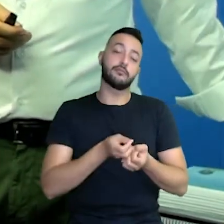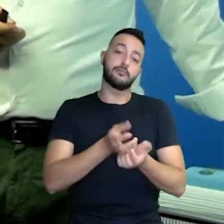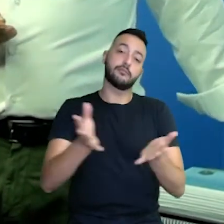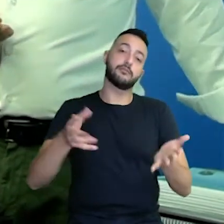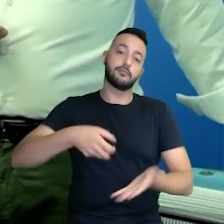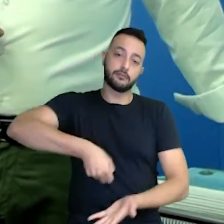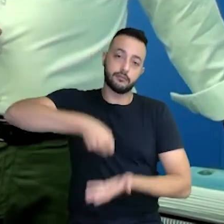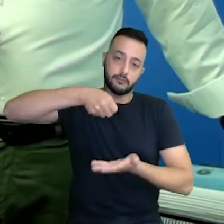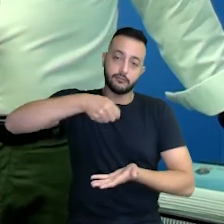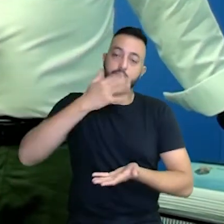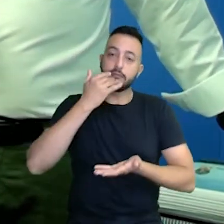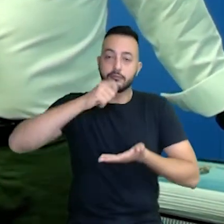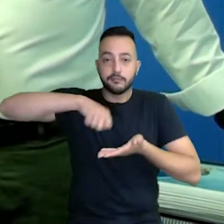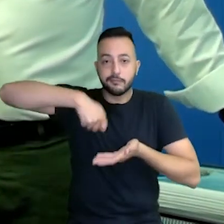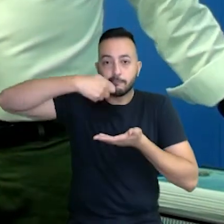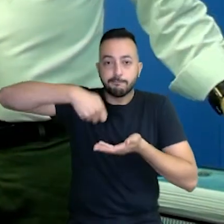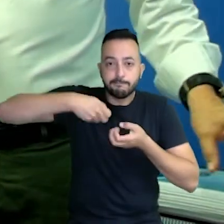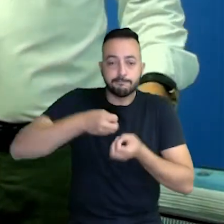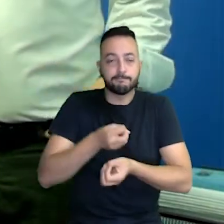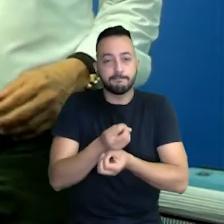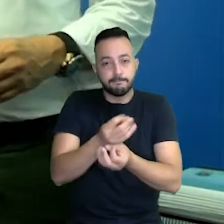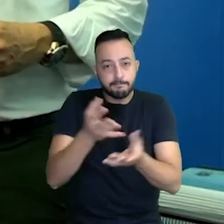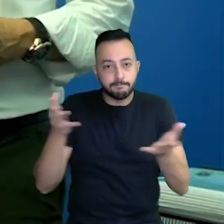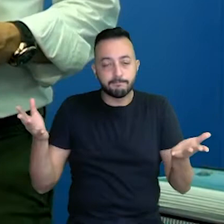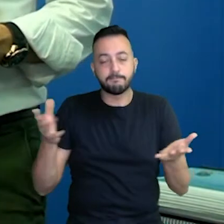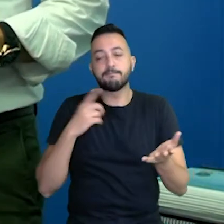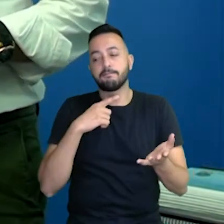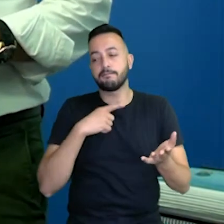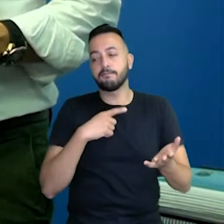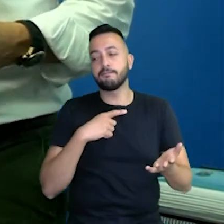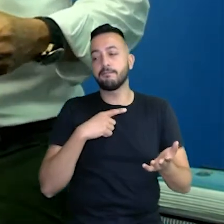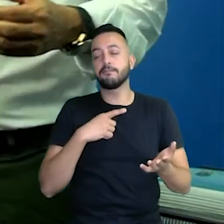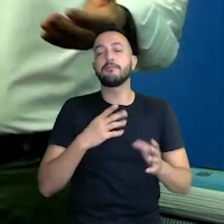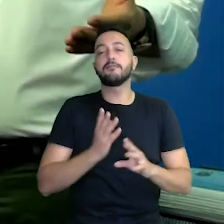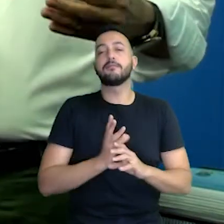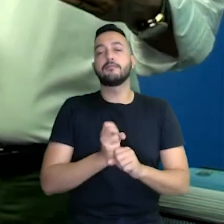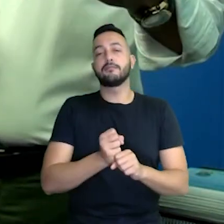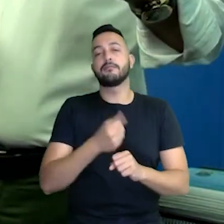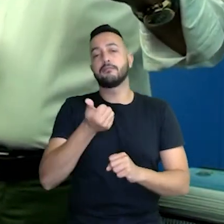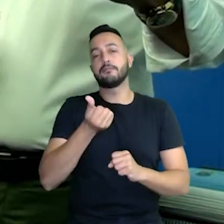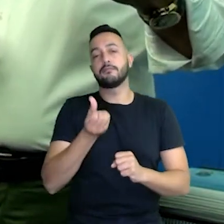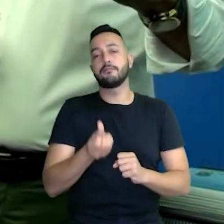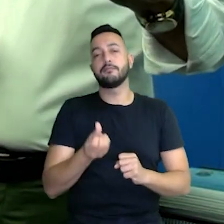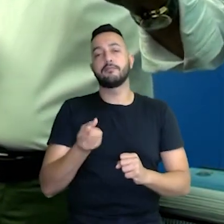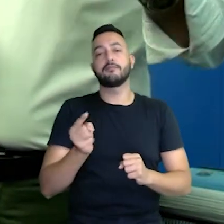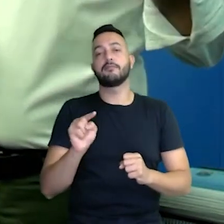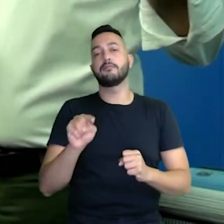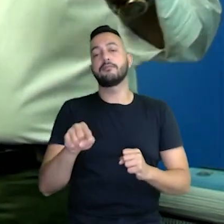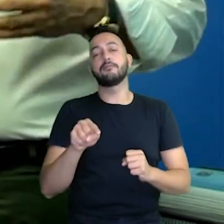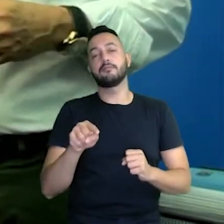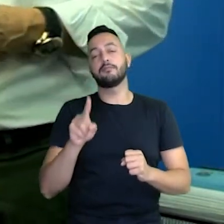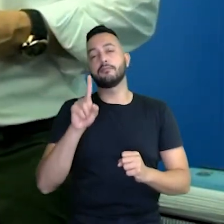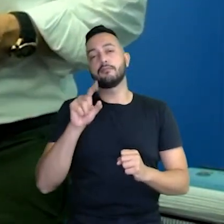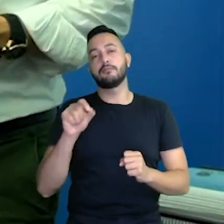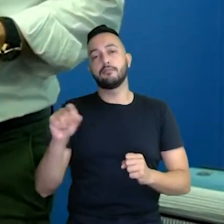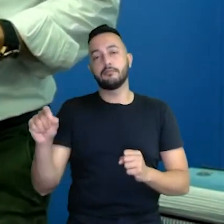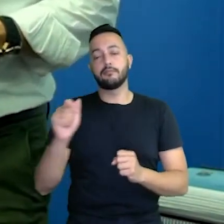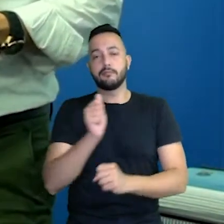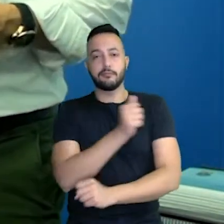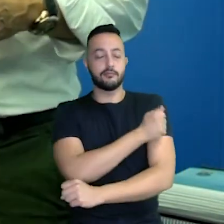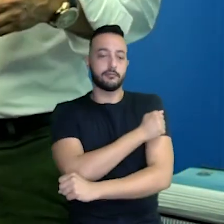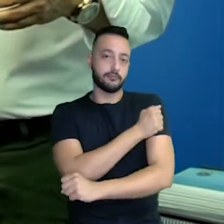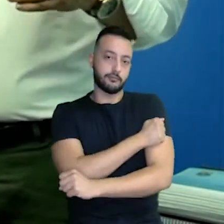escolar, nós trabalhamos com 16.100 alunos,